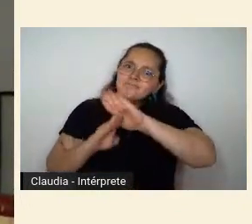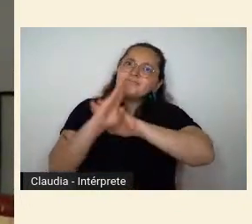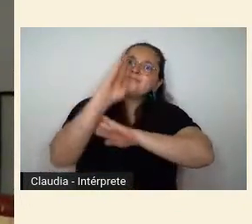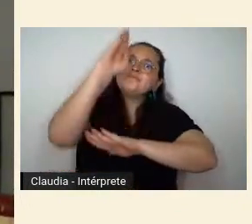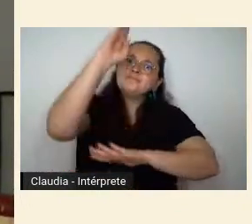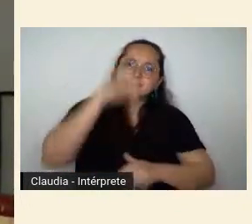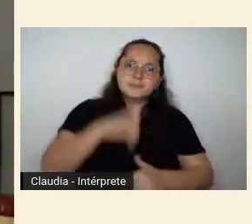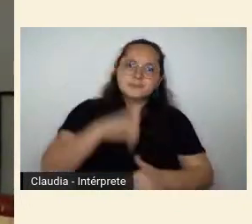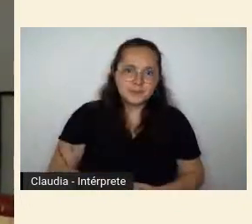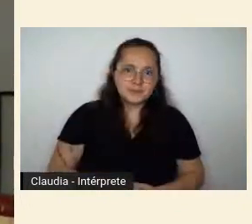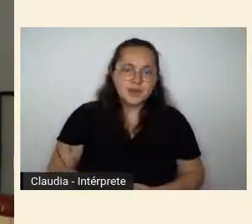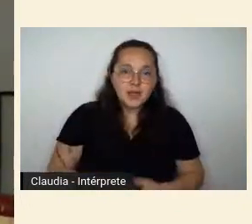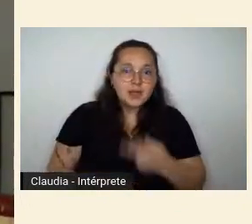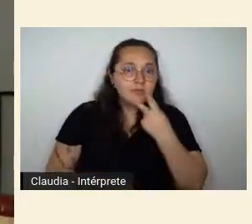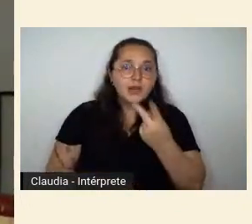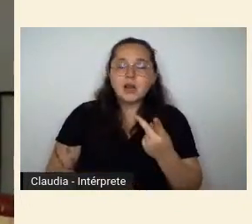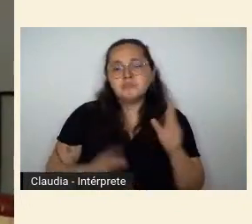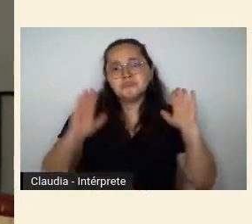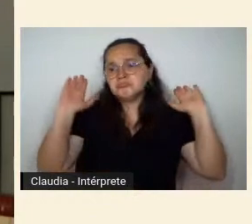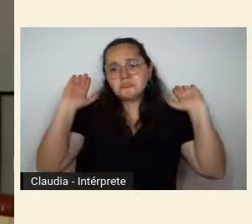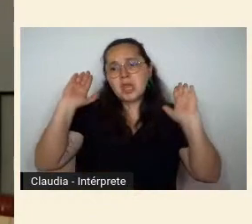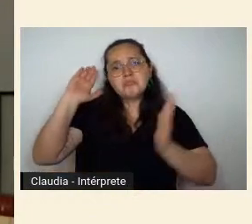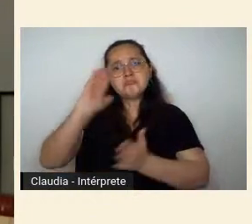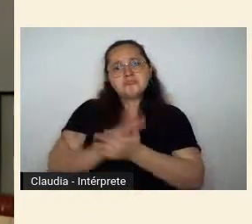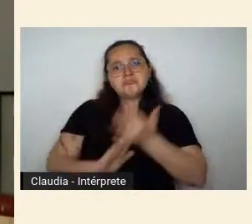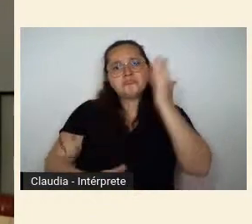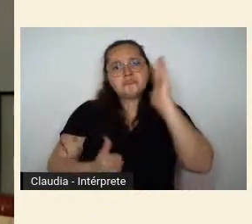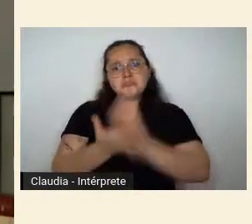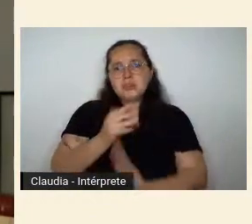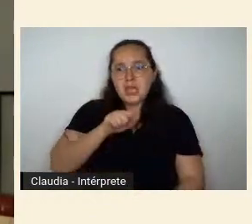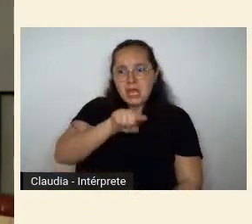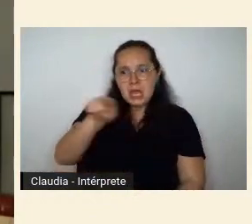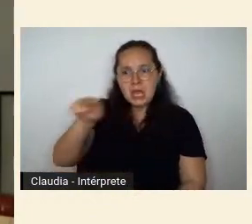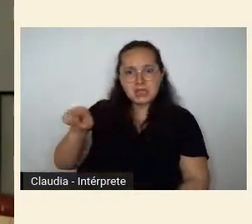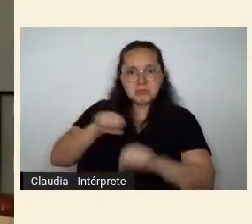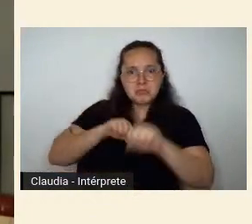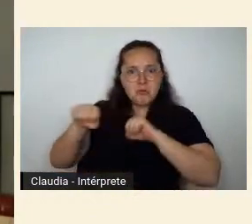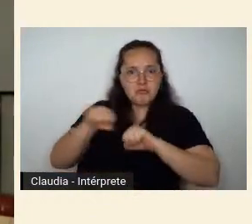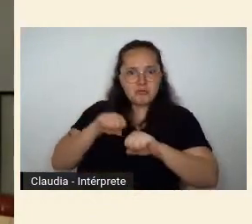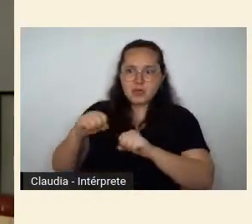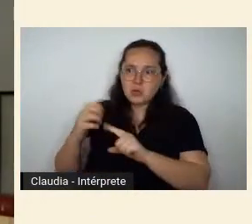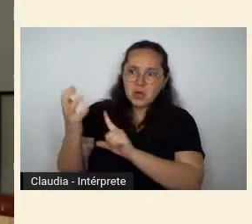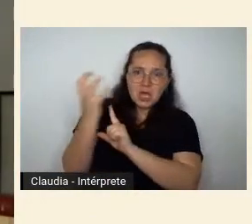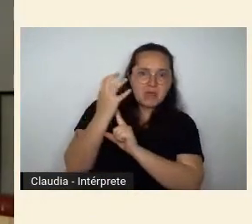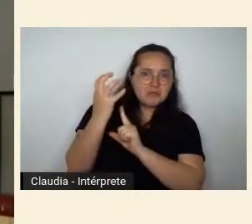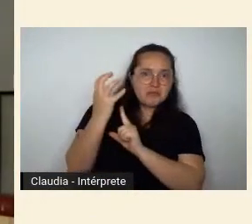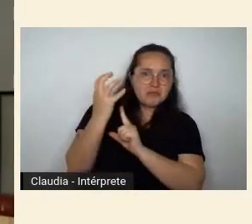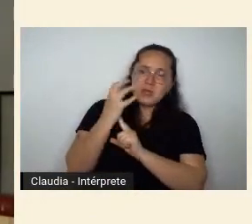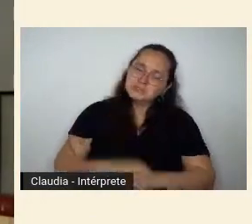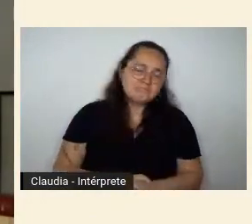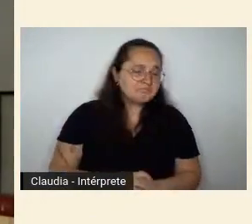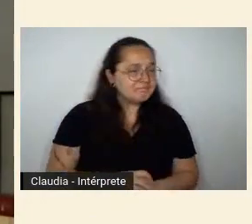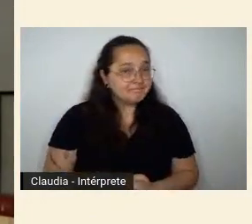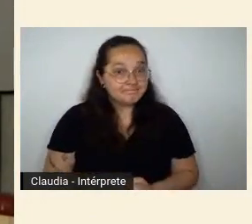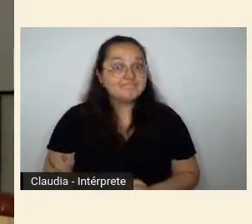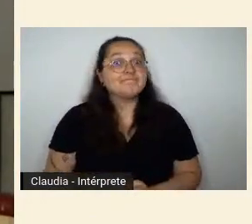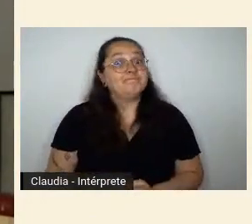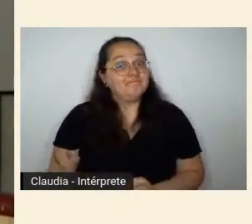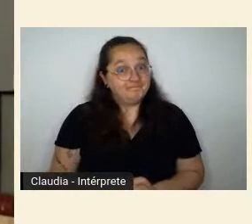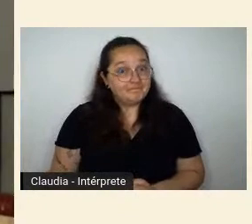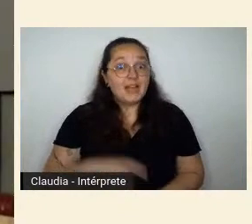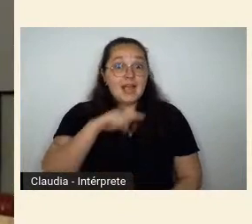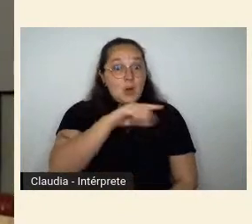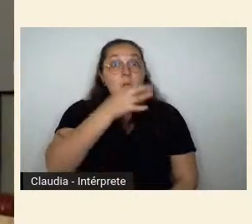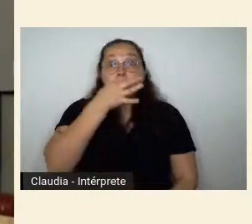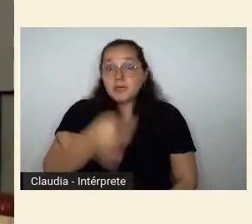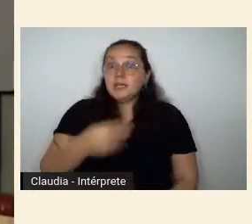a se julgar inteiramente isentos de qualquer influência desse tão próximo passado fecha aspas reparemos que a imagem do